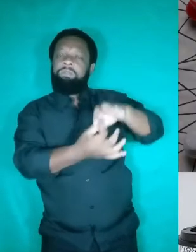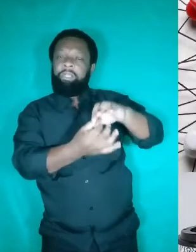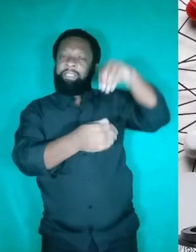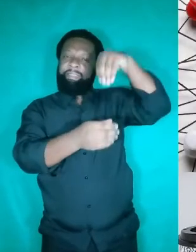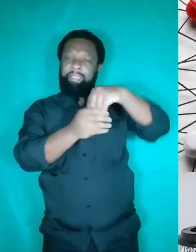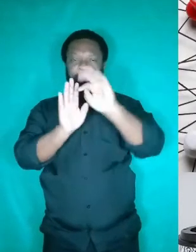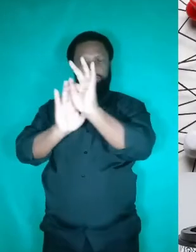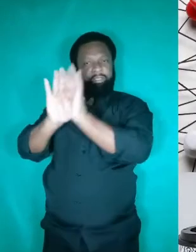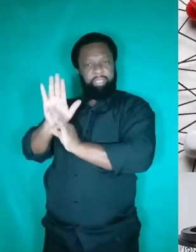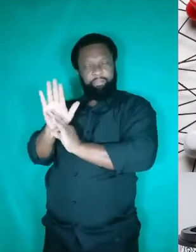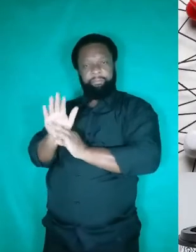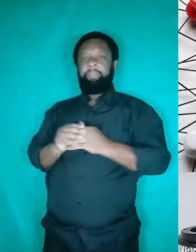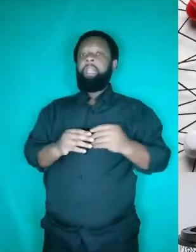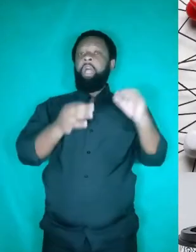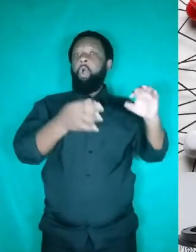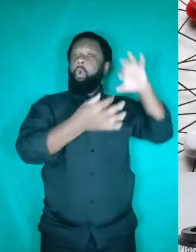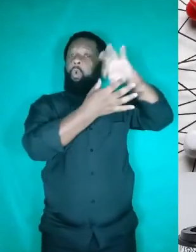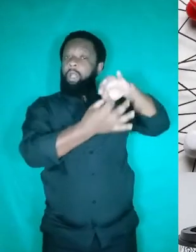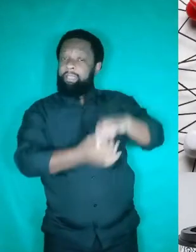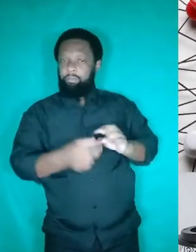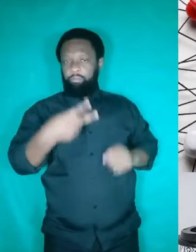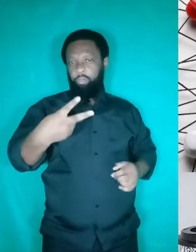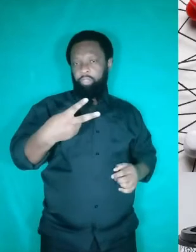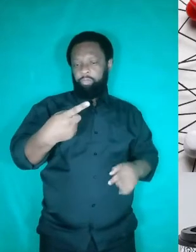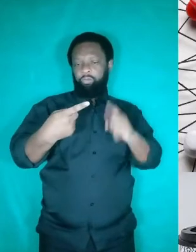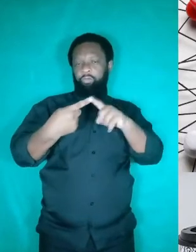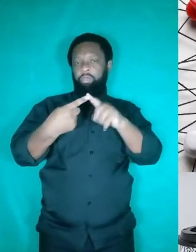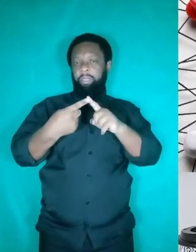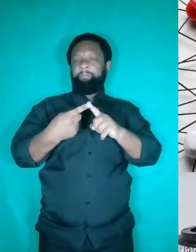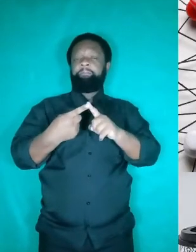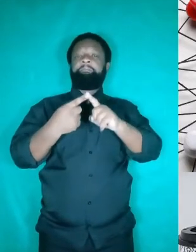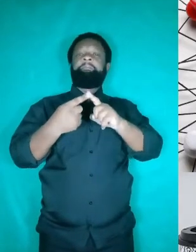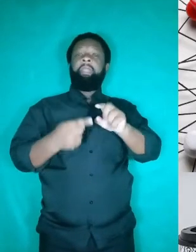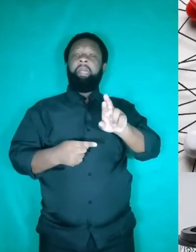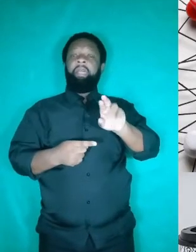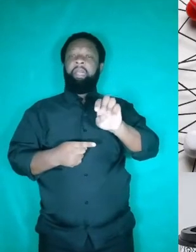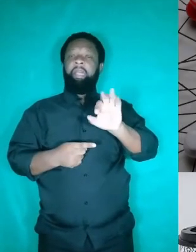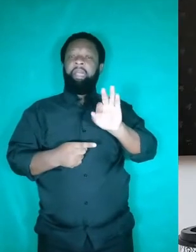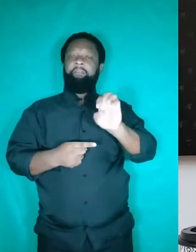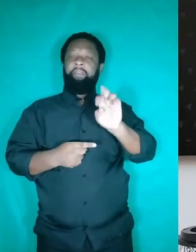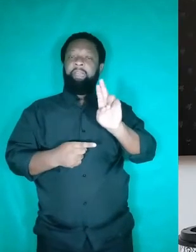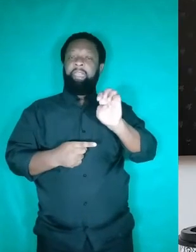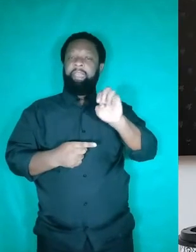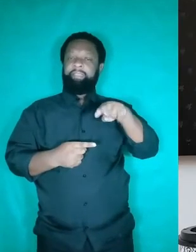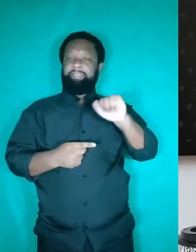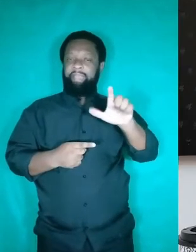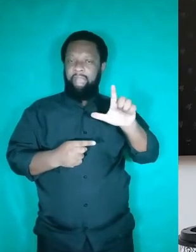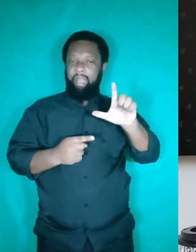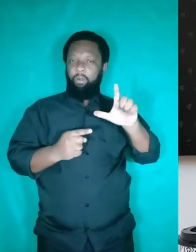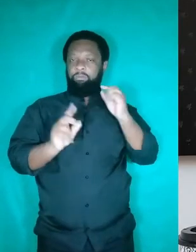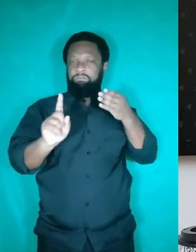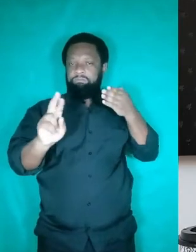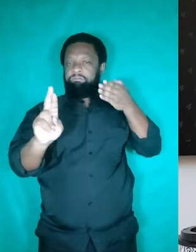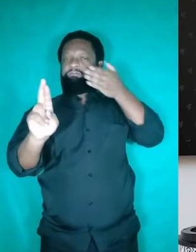Existem duas formas de coesão, a coesão referencial e a coesão sequencial. Vamos rever